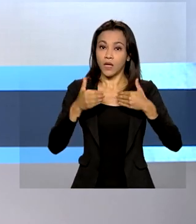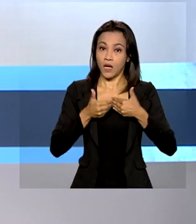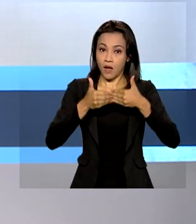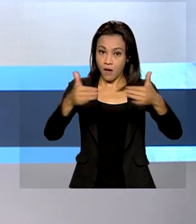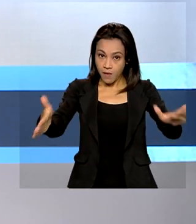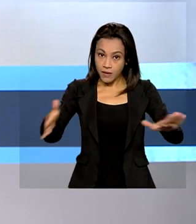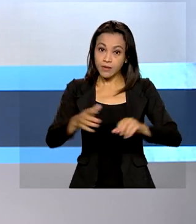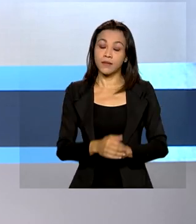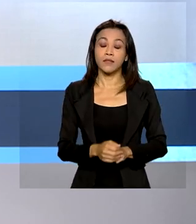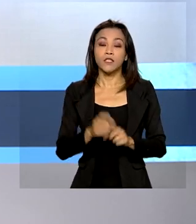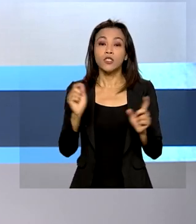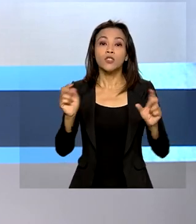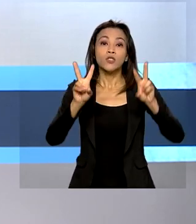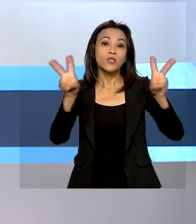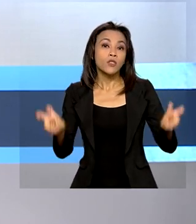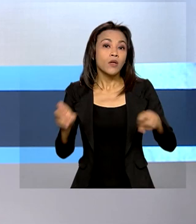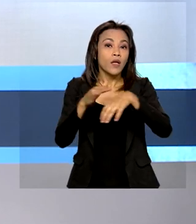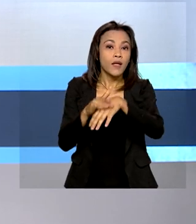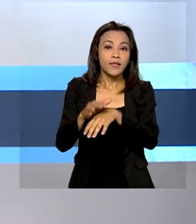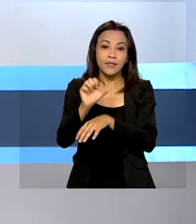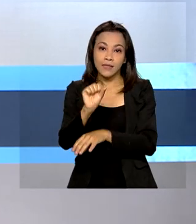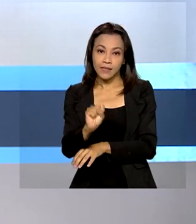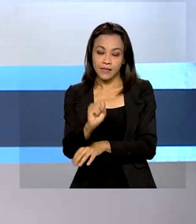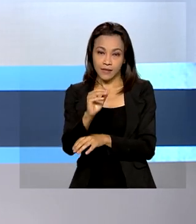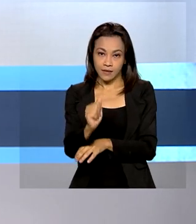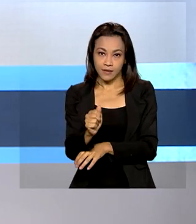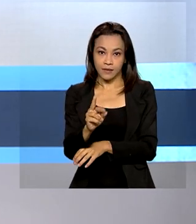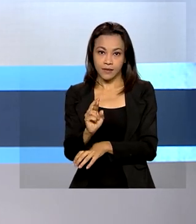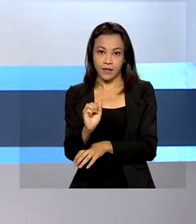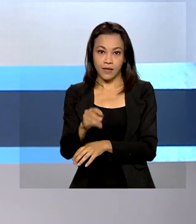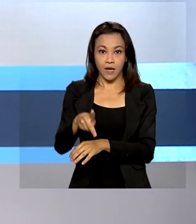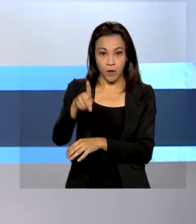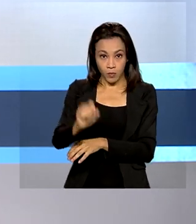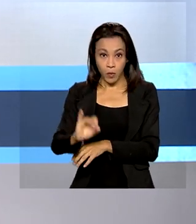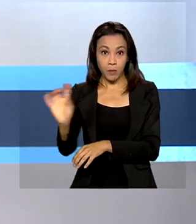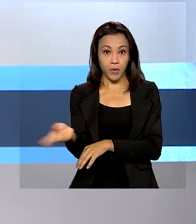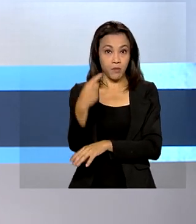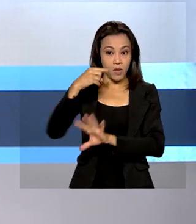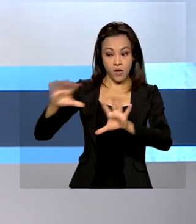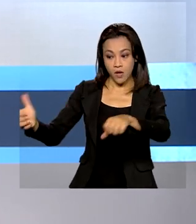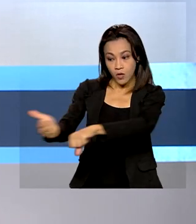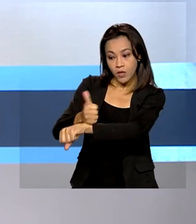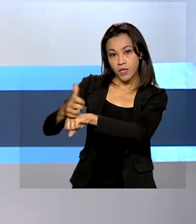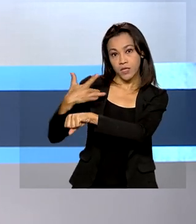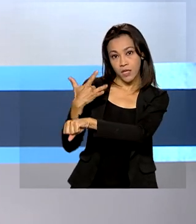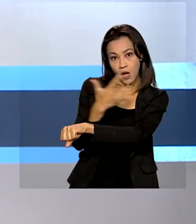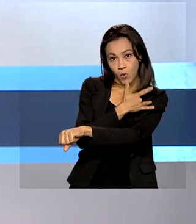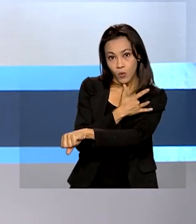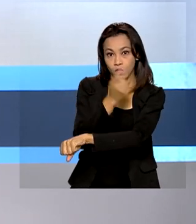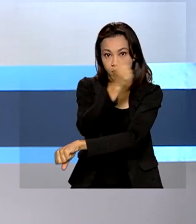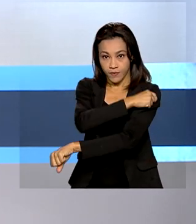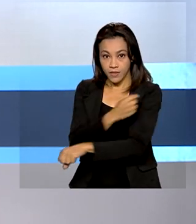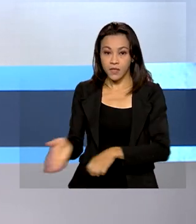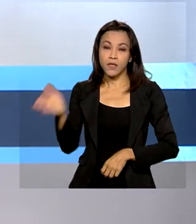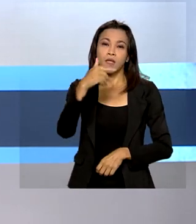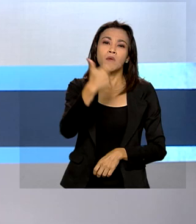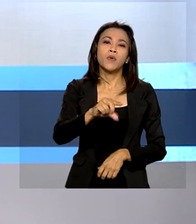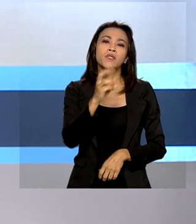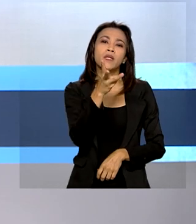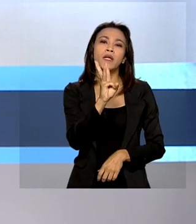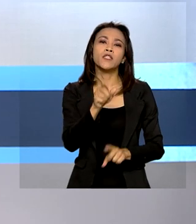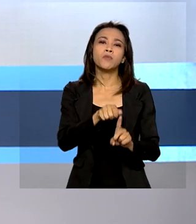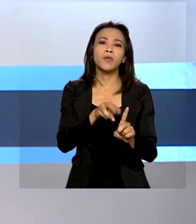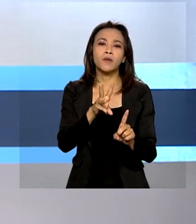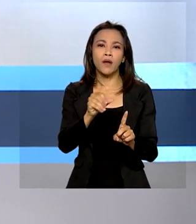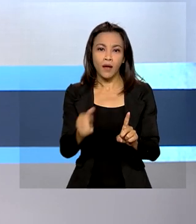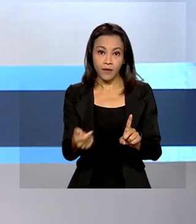contra o sarampo. Primeiro vão ser vacinados os profissionais de saúde. A partir de 3 de maio, será a vez de crianças entre